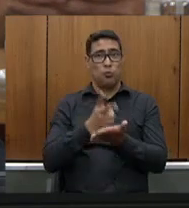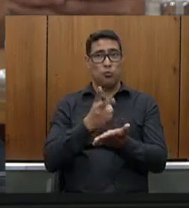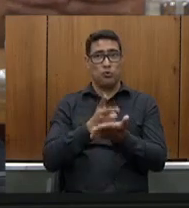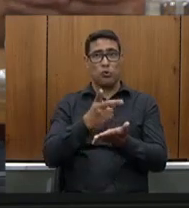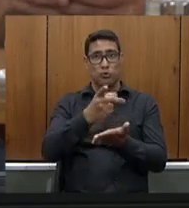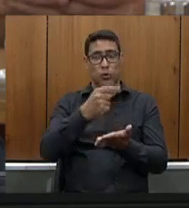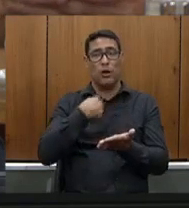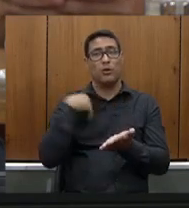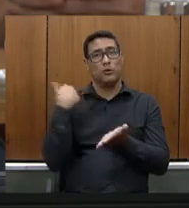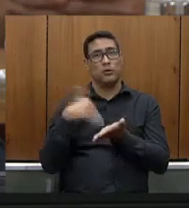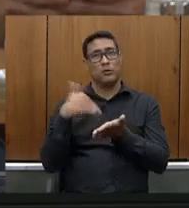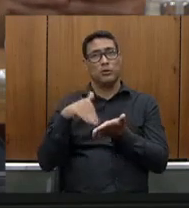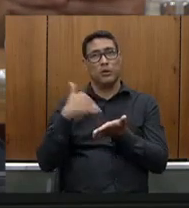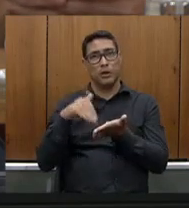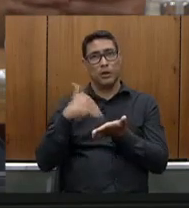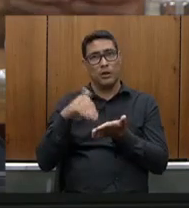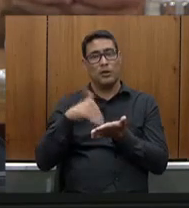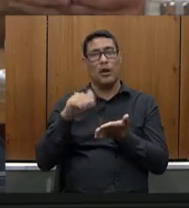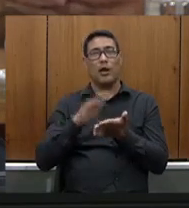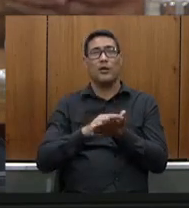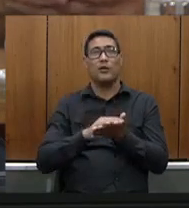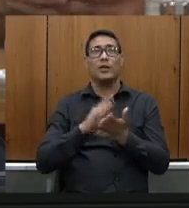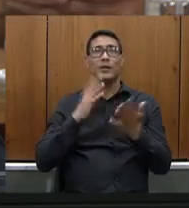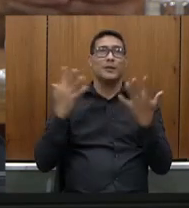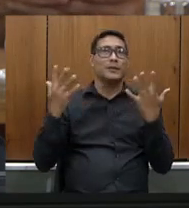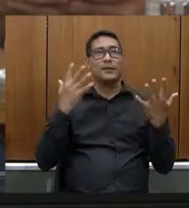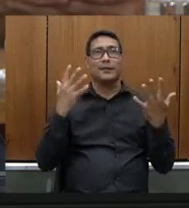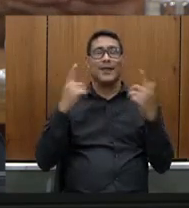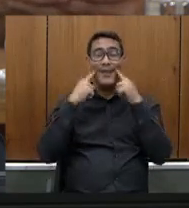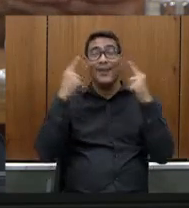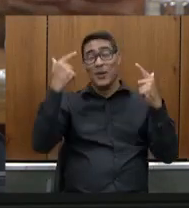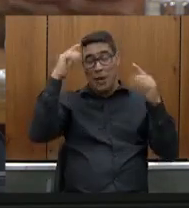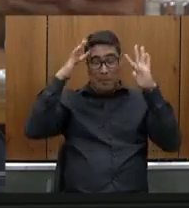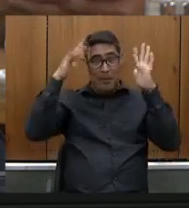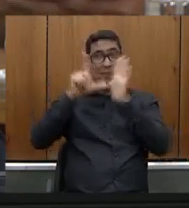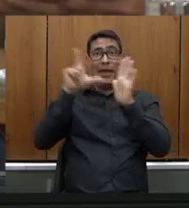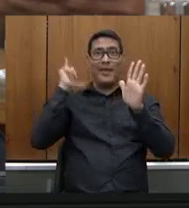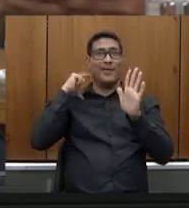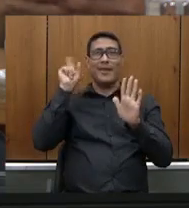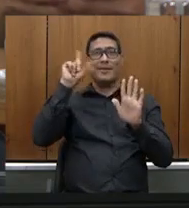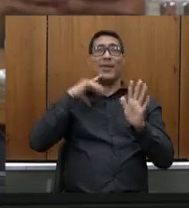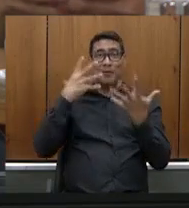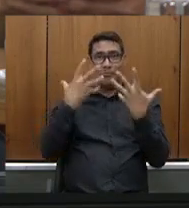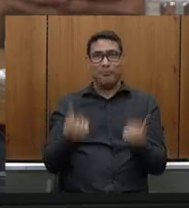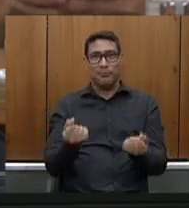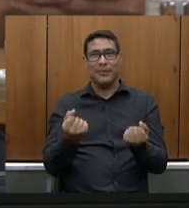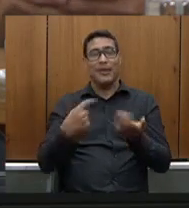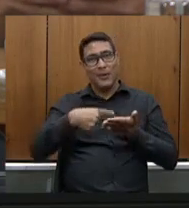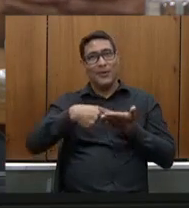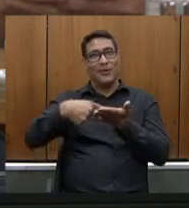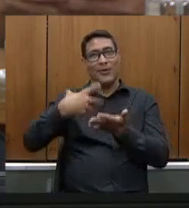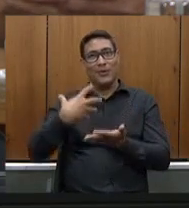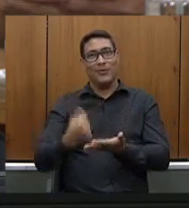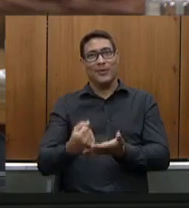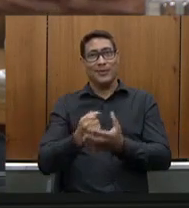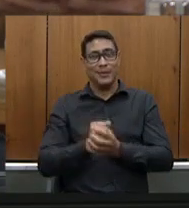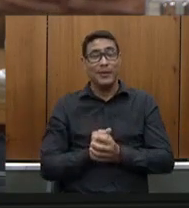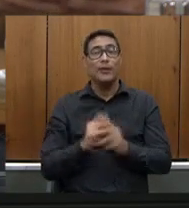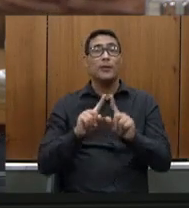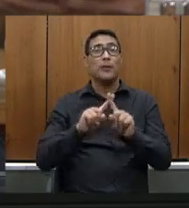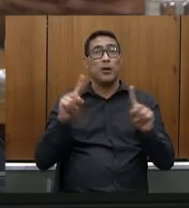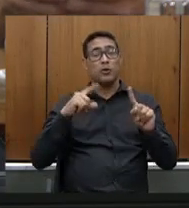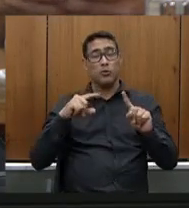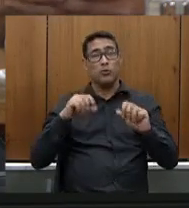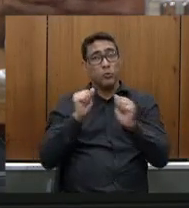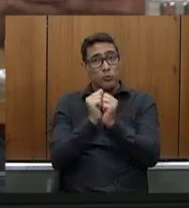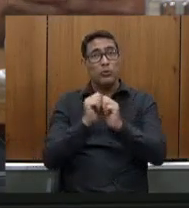acho que talvez de forma irracional aceitei o convite mas é o que eu posso dizer que junto com a minha